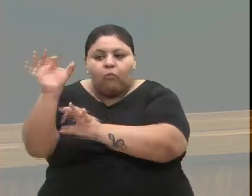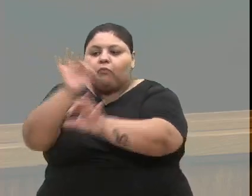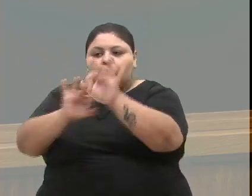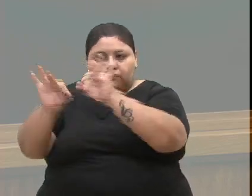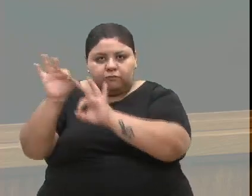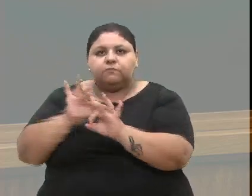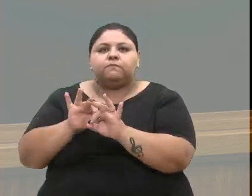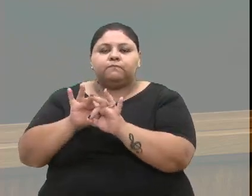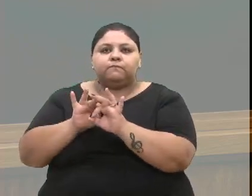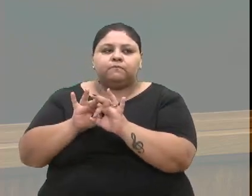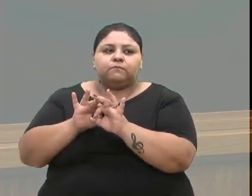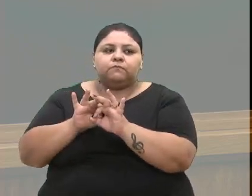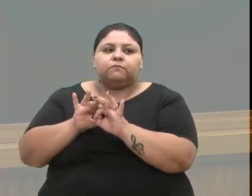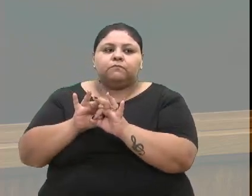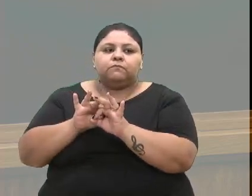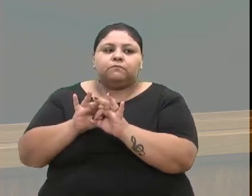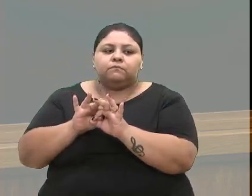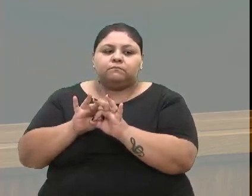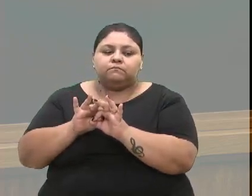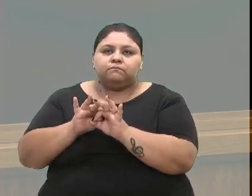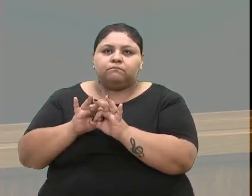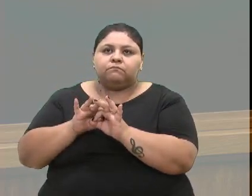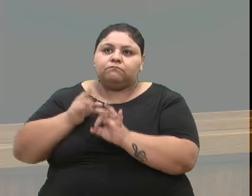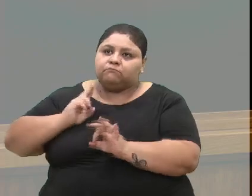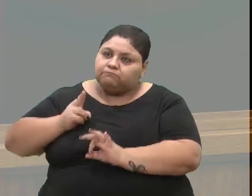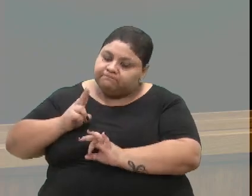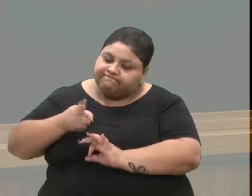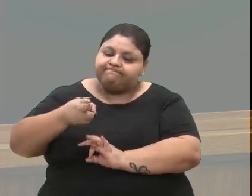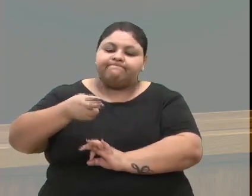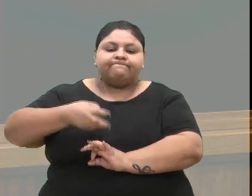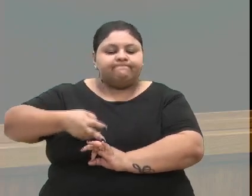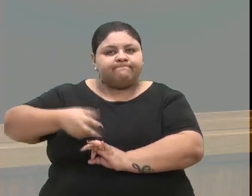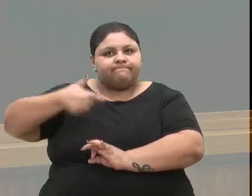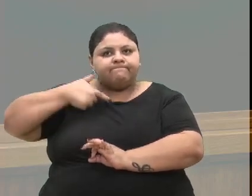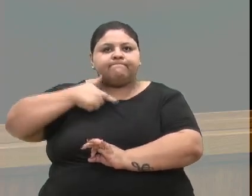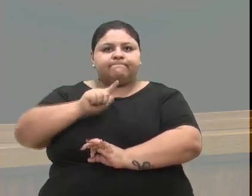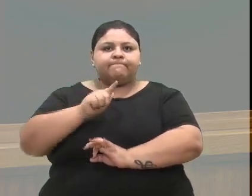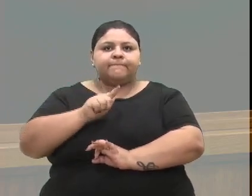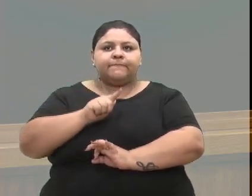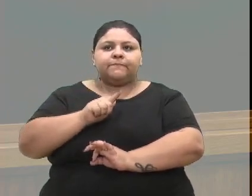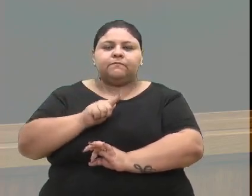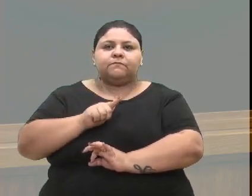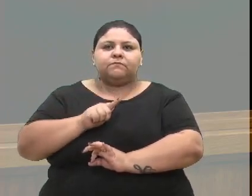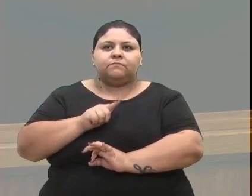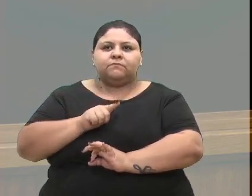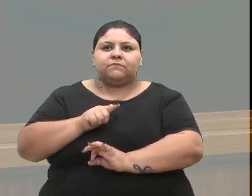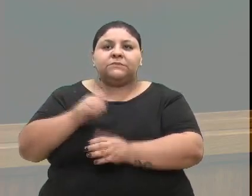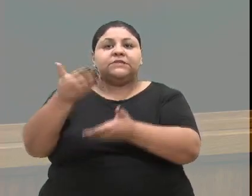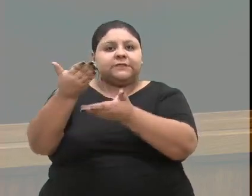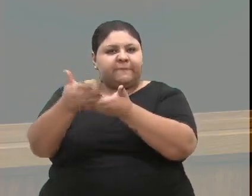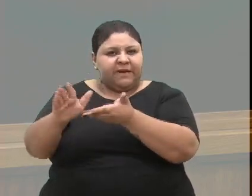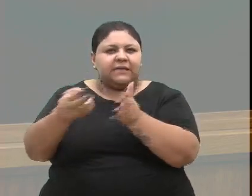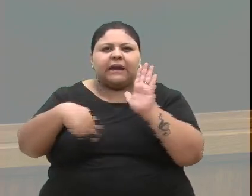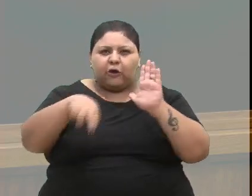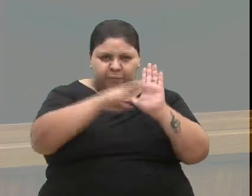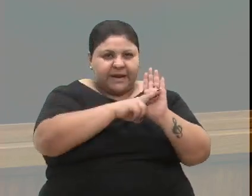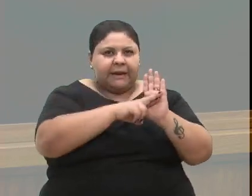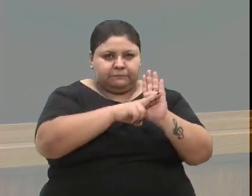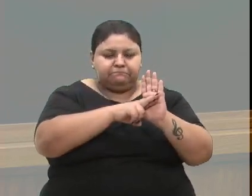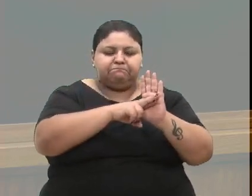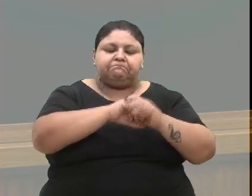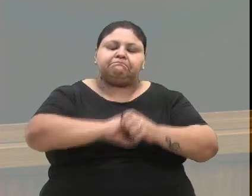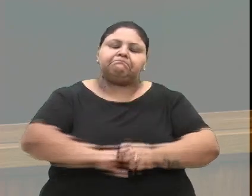vai cada vez mais conseguir esta perda. Então,